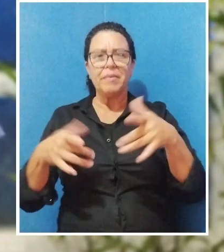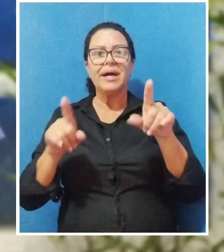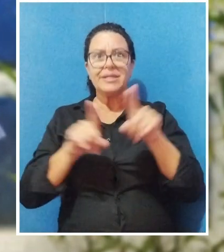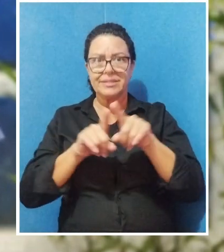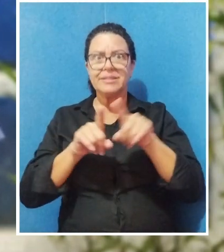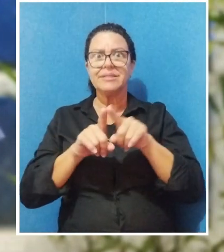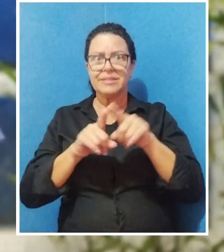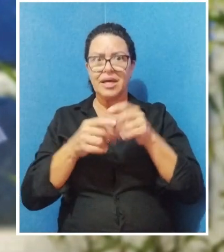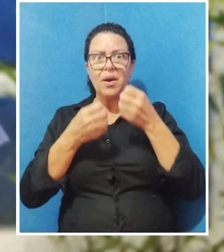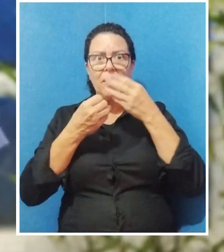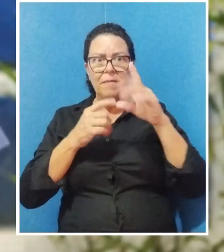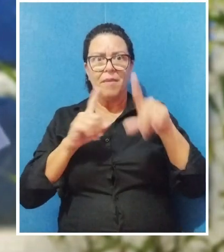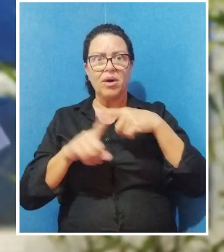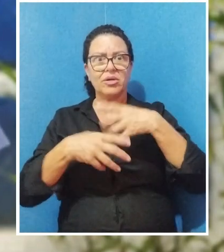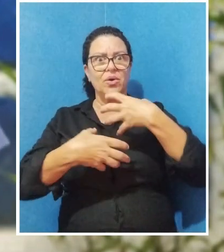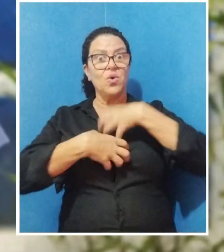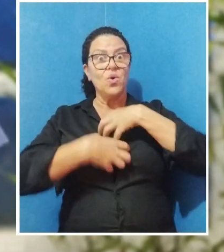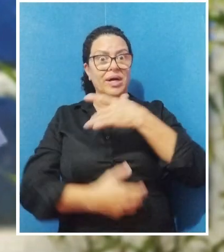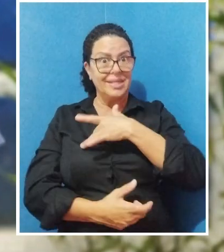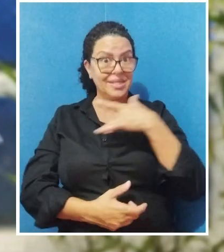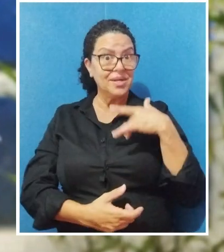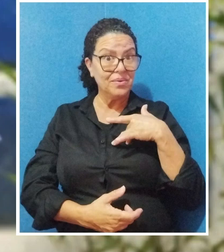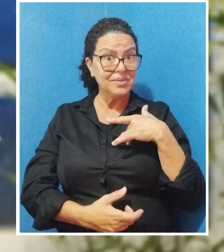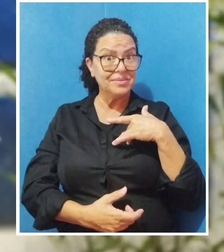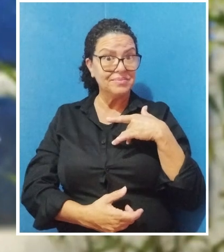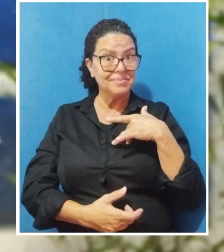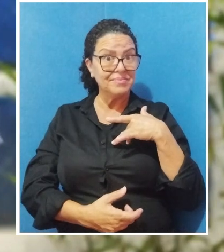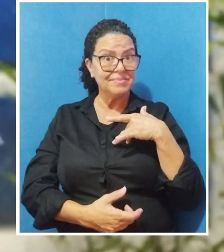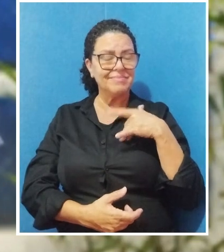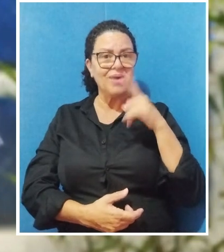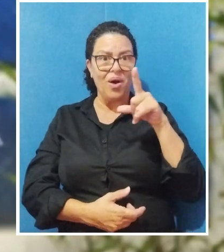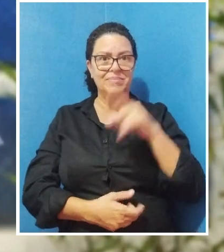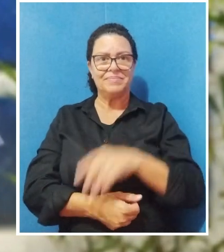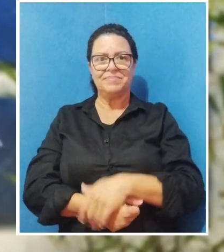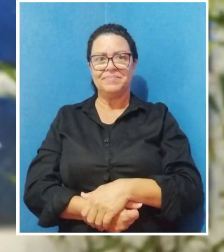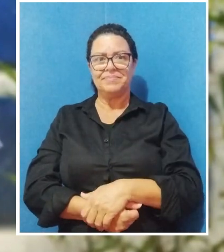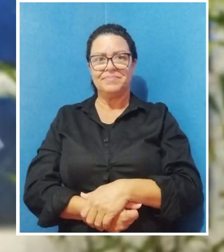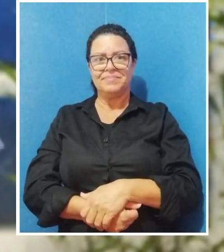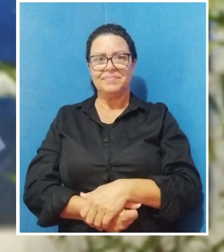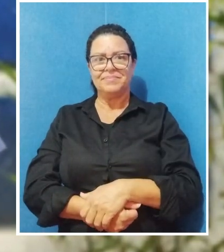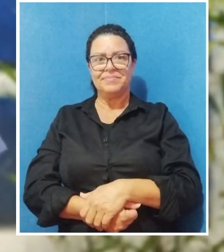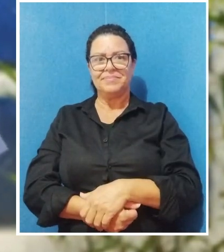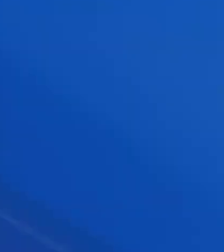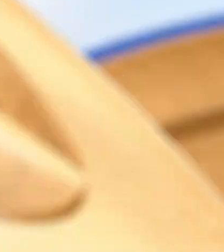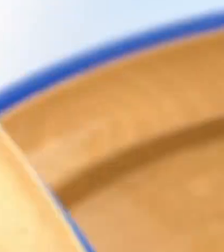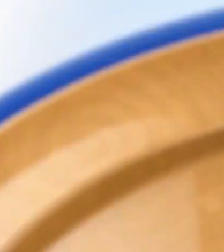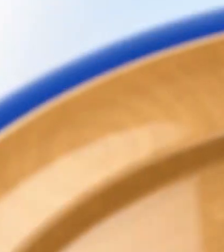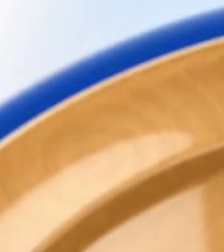humildade também tem um bom efeito na nossa saúde? Veja isto.